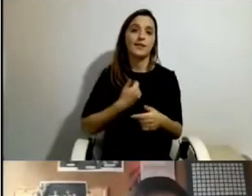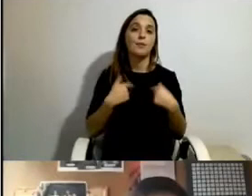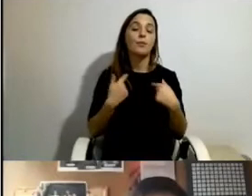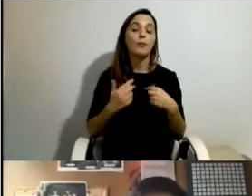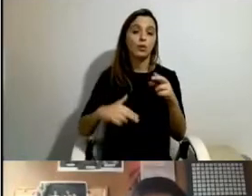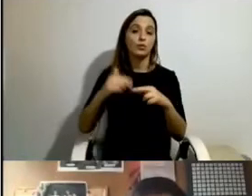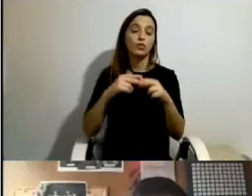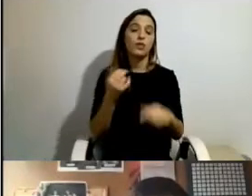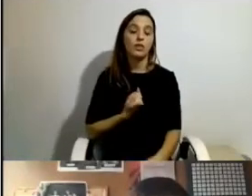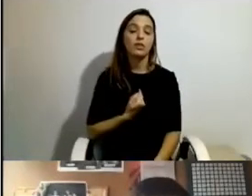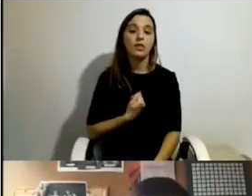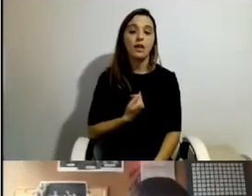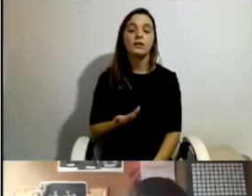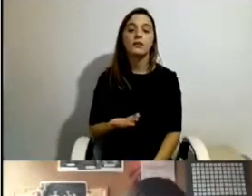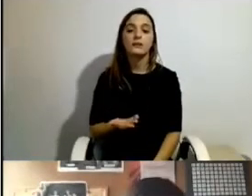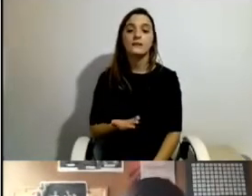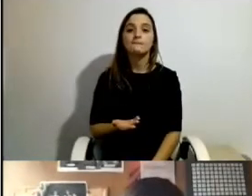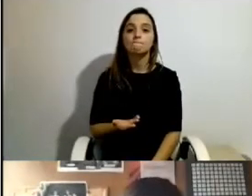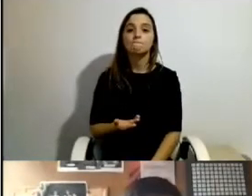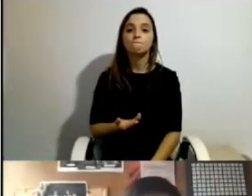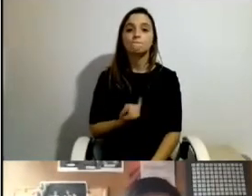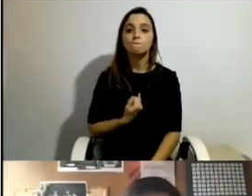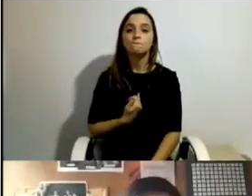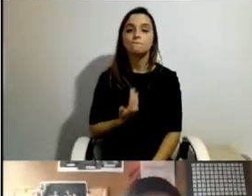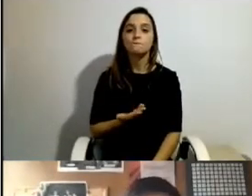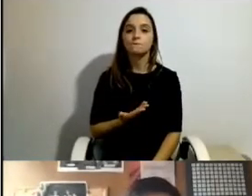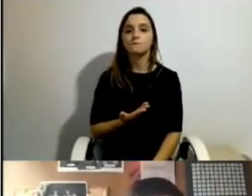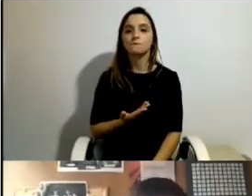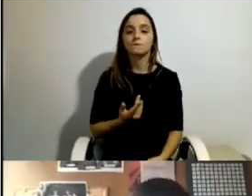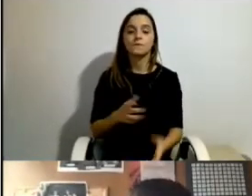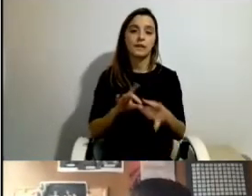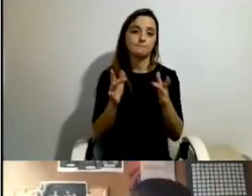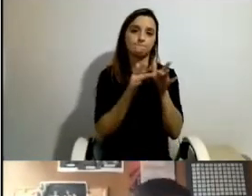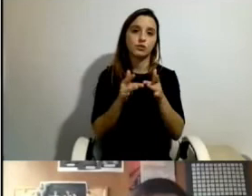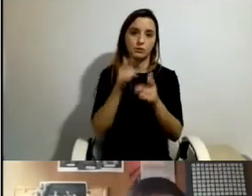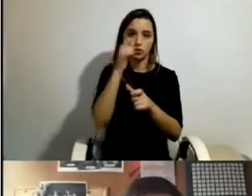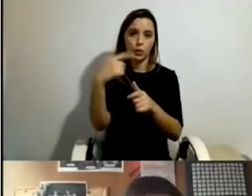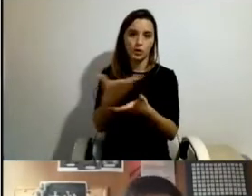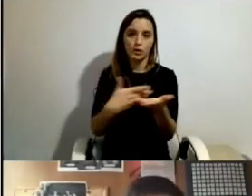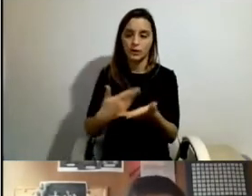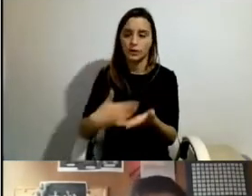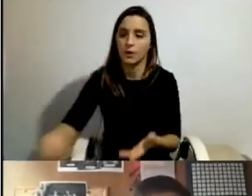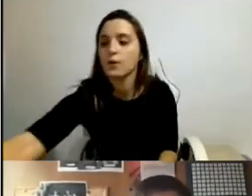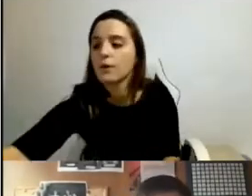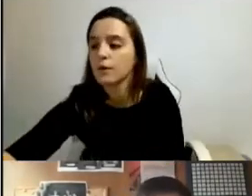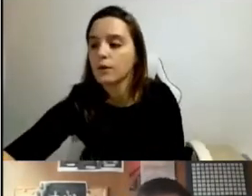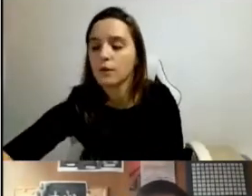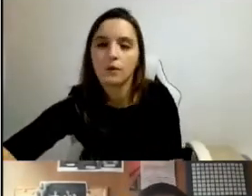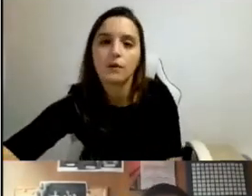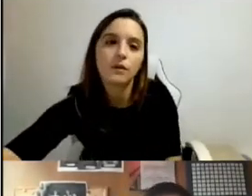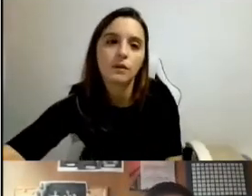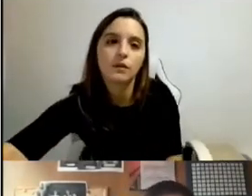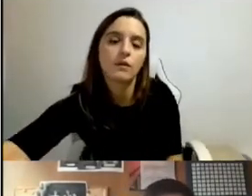identidade relacional. Mas, sendo relacional, é importante esta ideia do